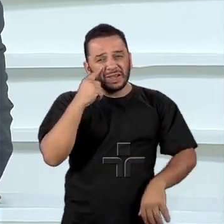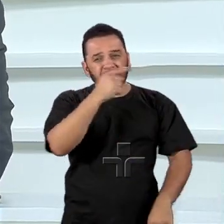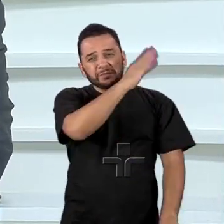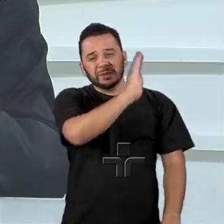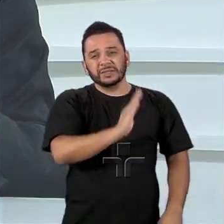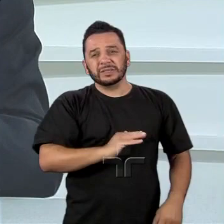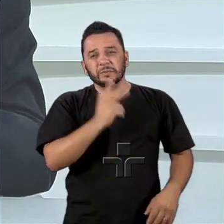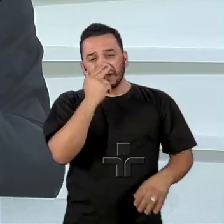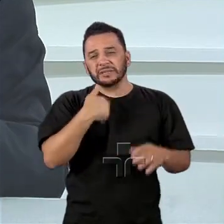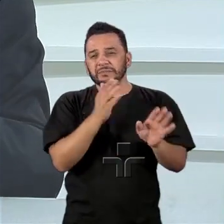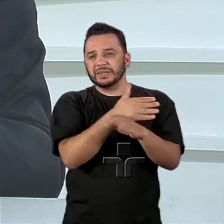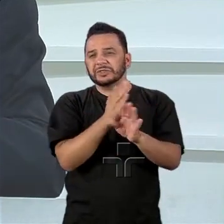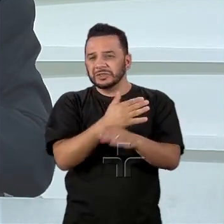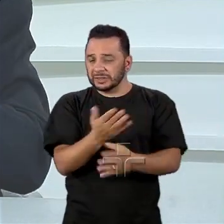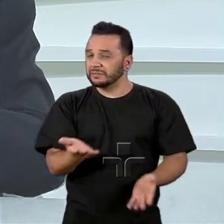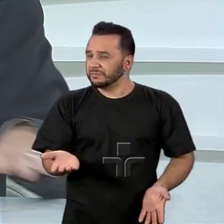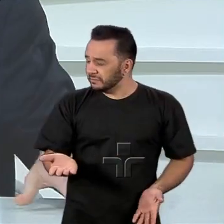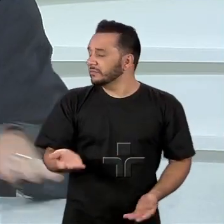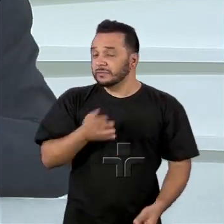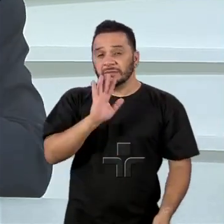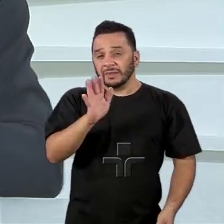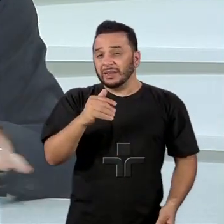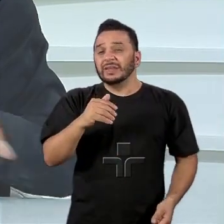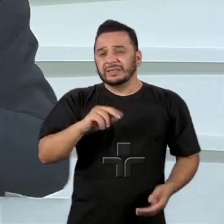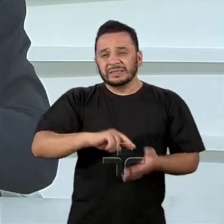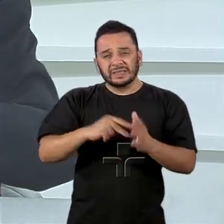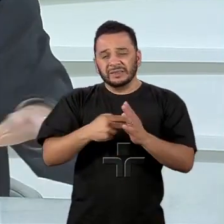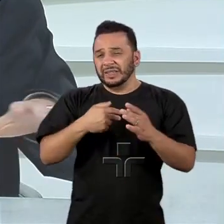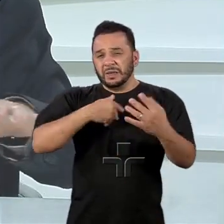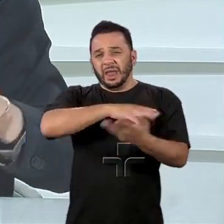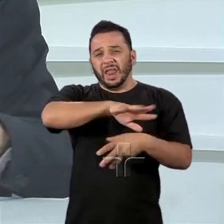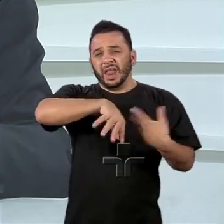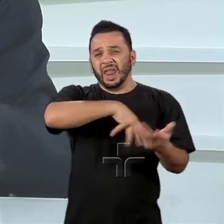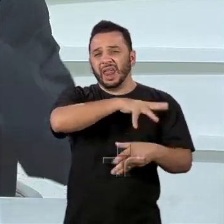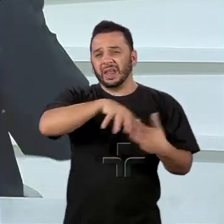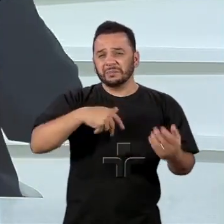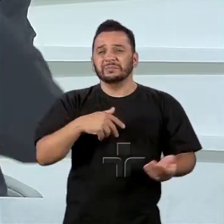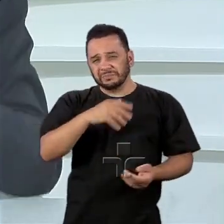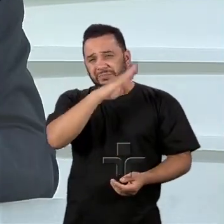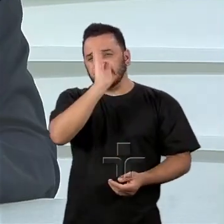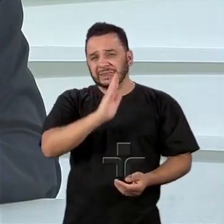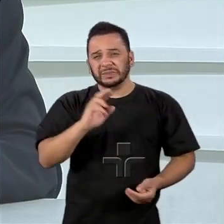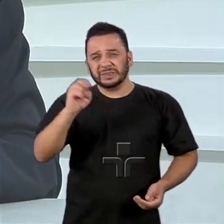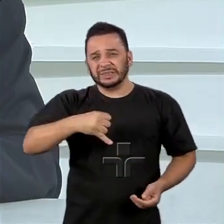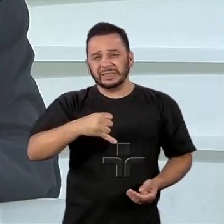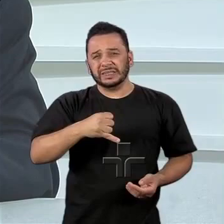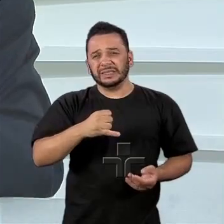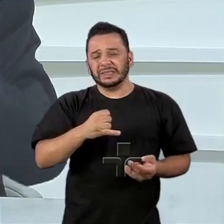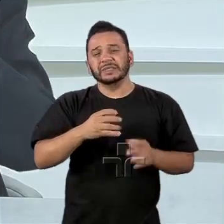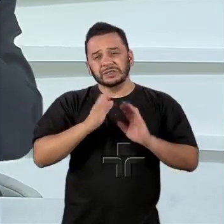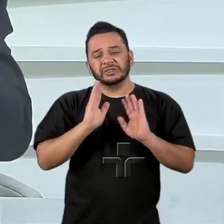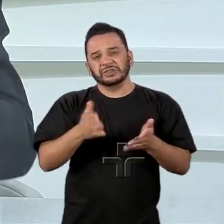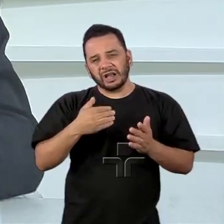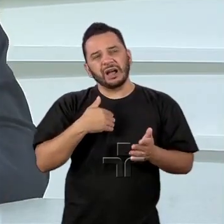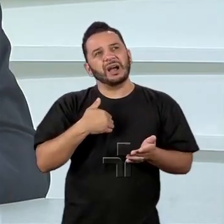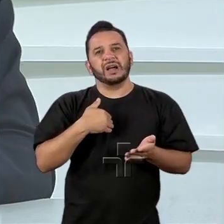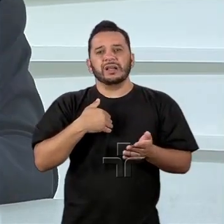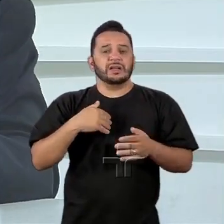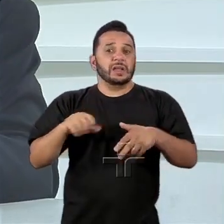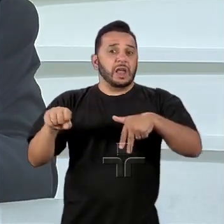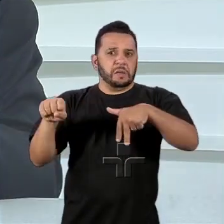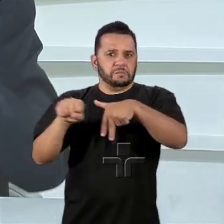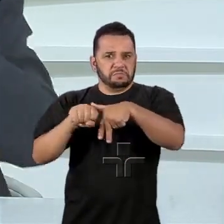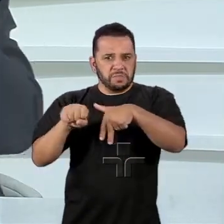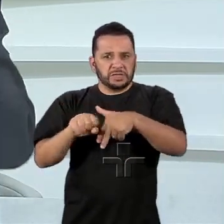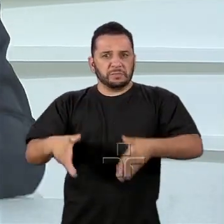Mas não é que desfeita, não chega a ser. É que ficou tudo em Bahia Maria, porque se anunciou que ia ser desfeito, ia fechar embaixadas na